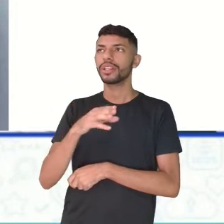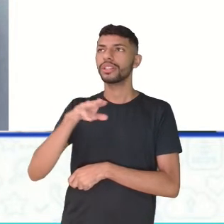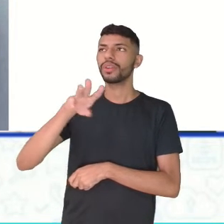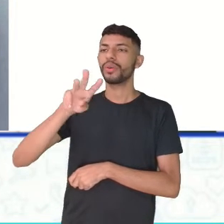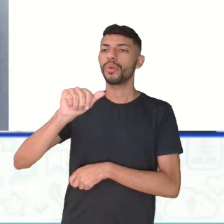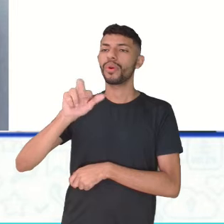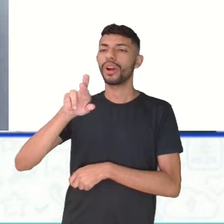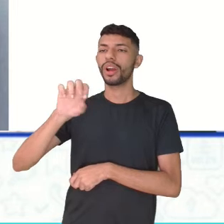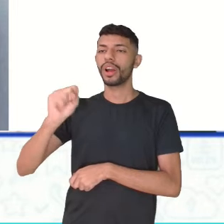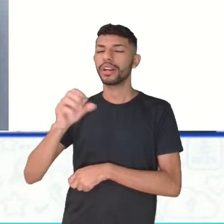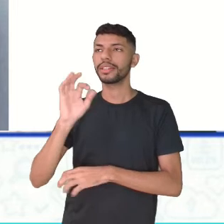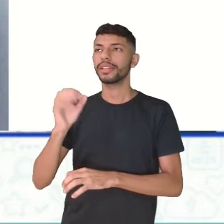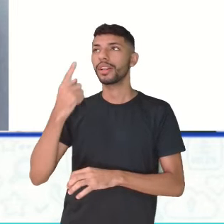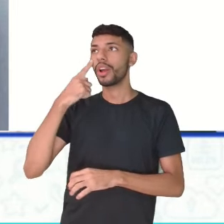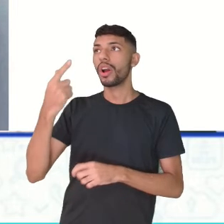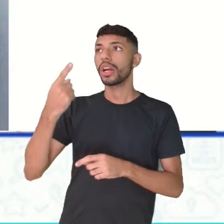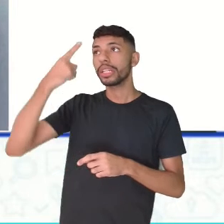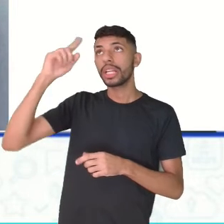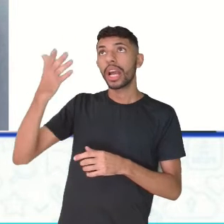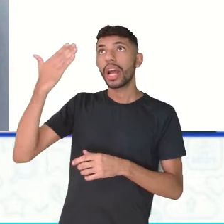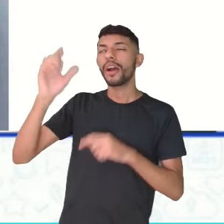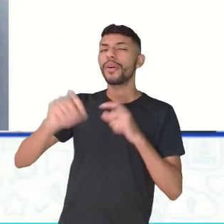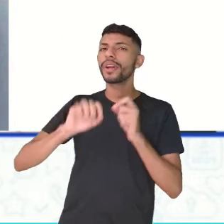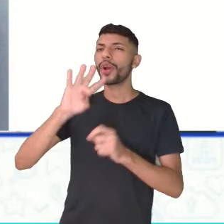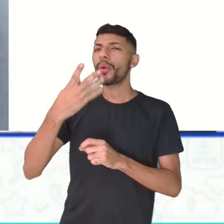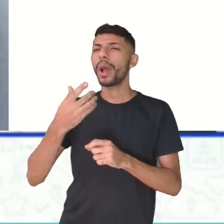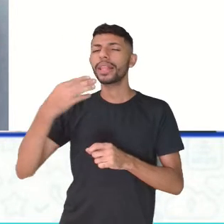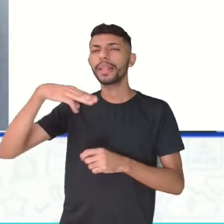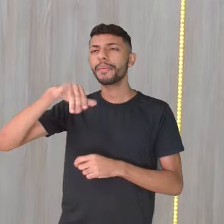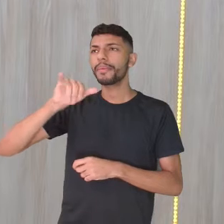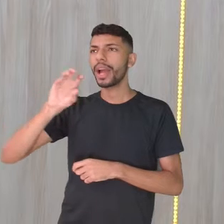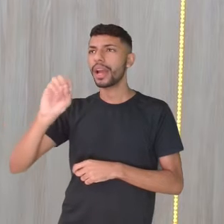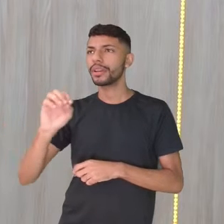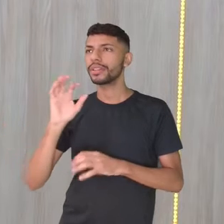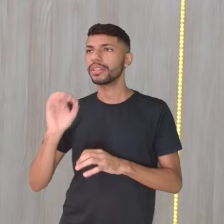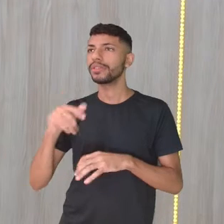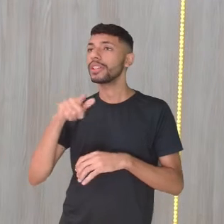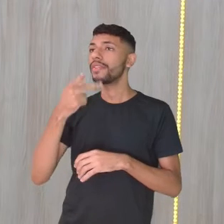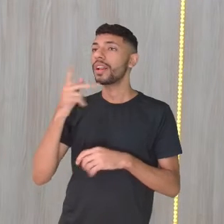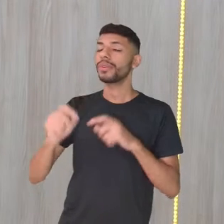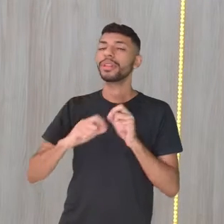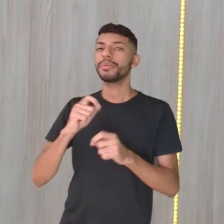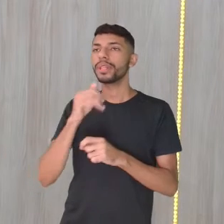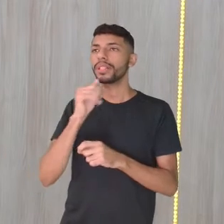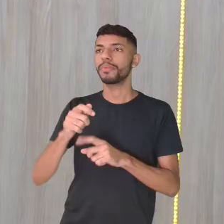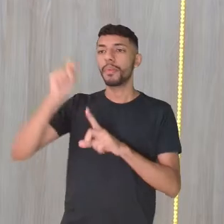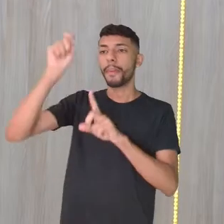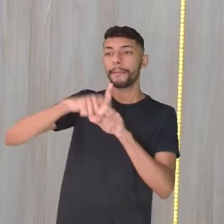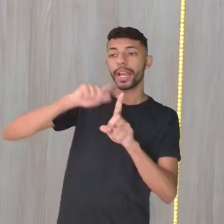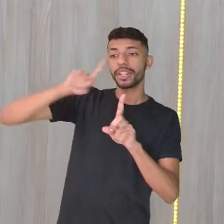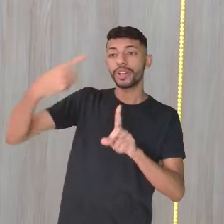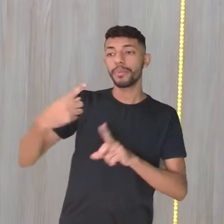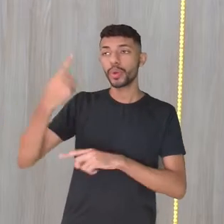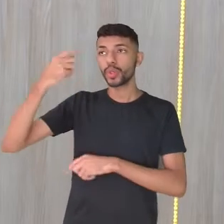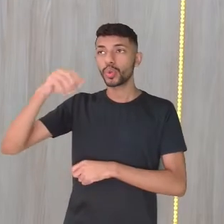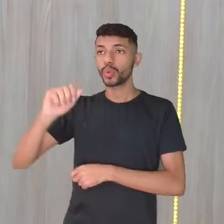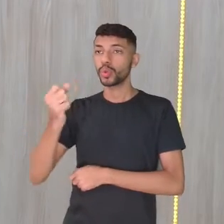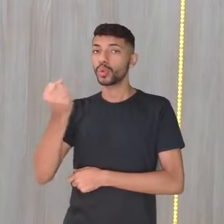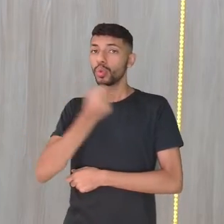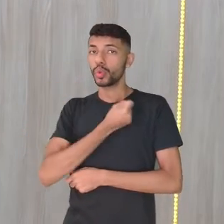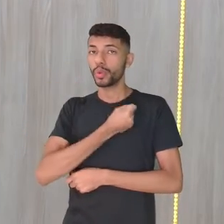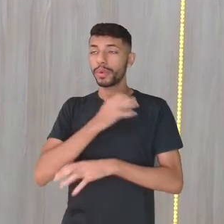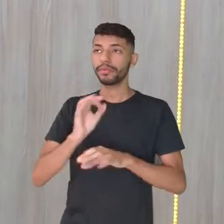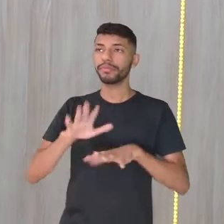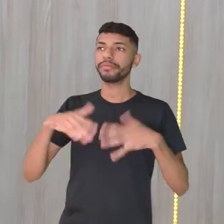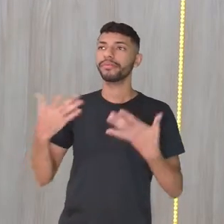de maio. Quando você fala nas datas em inglês, você diz dessa forma, você diz o mês e o número no ordinal. Ou seja,